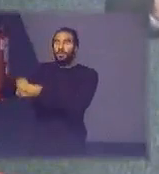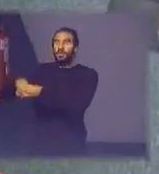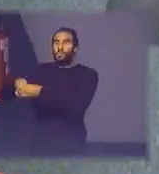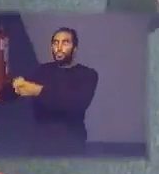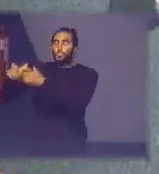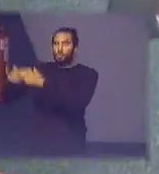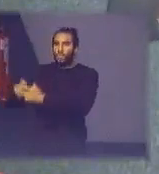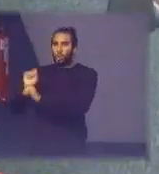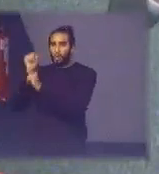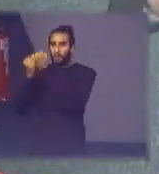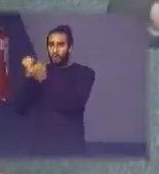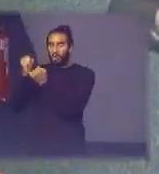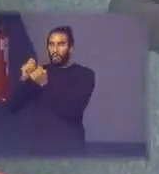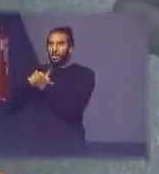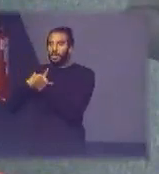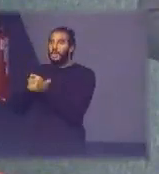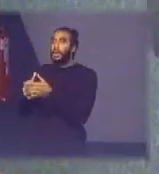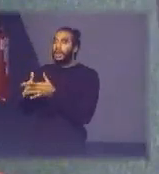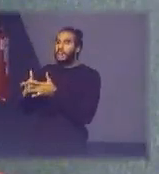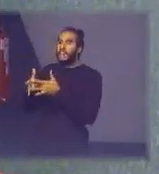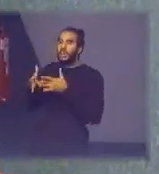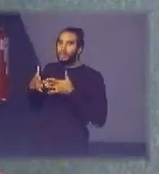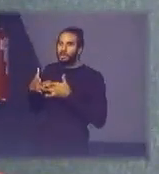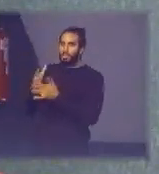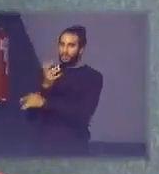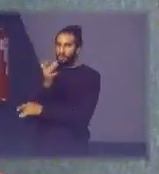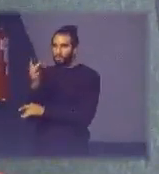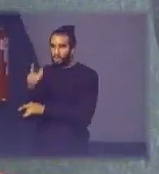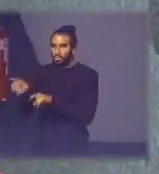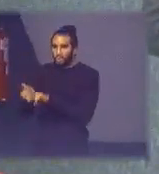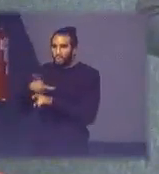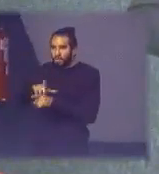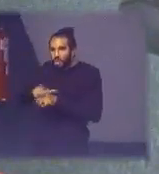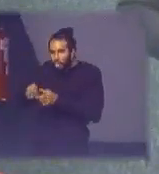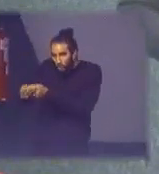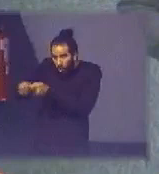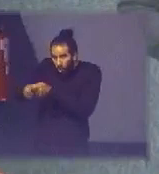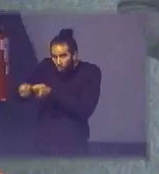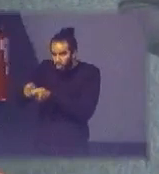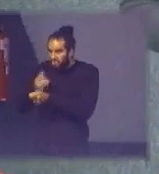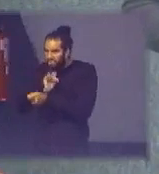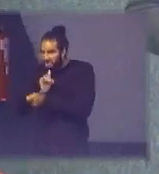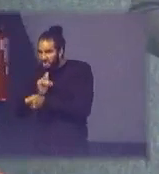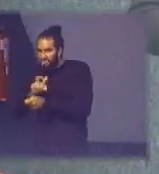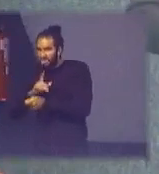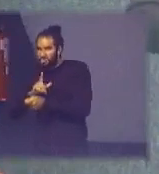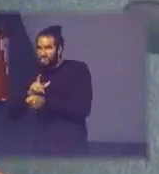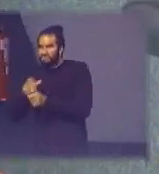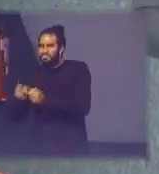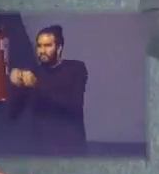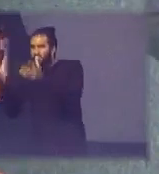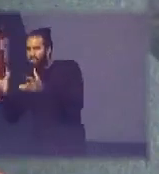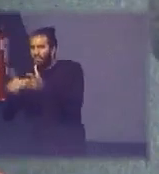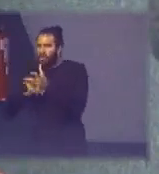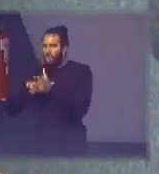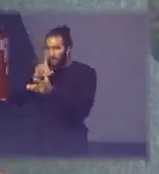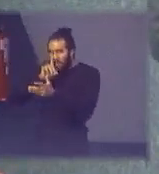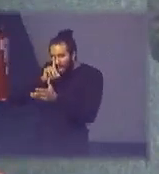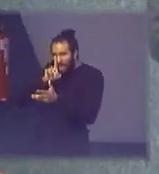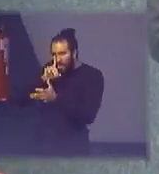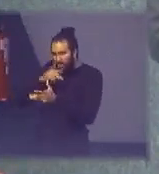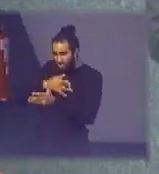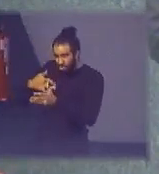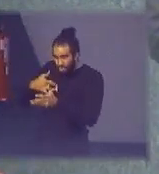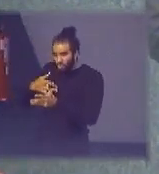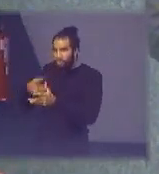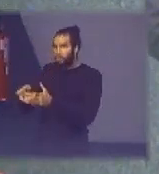possui um licenciamento ambiental e todos os controles para não causar um dano ambiental mas como a legislação aqui no Brasil